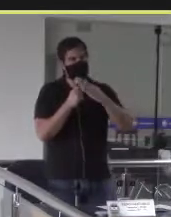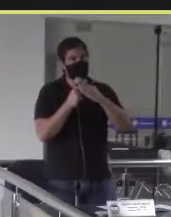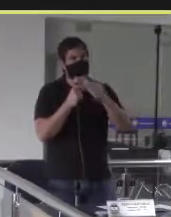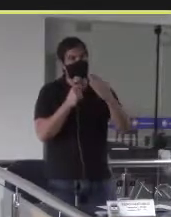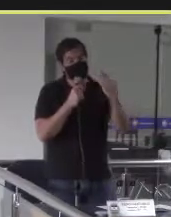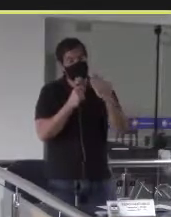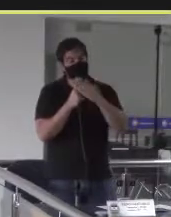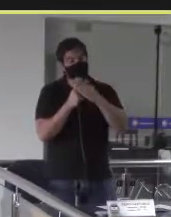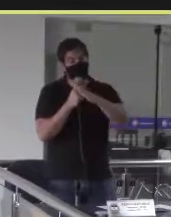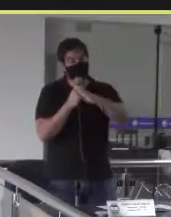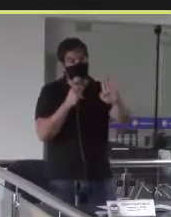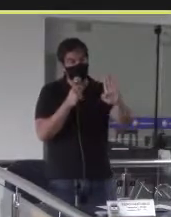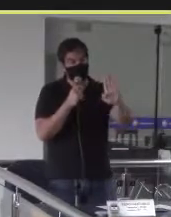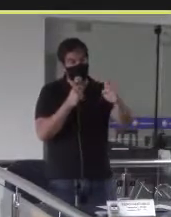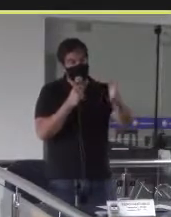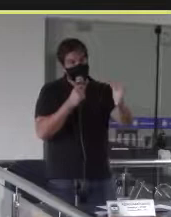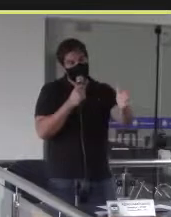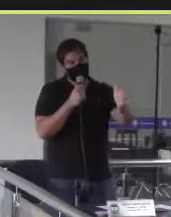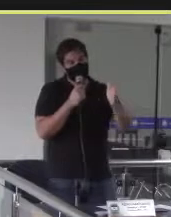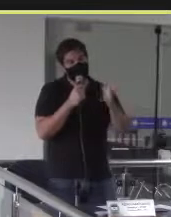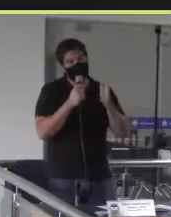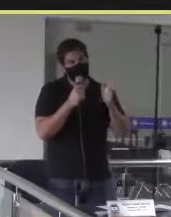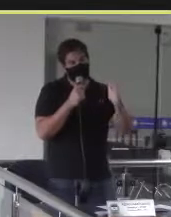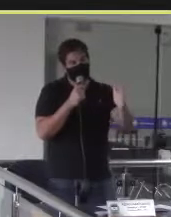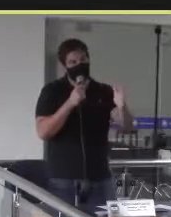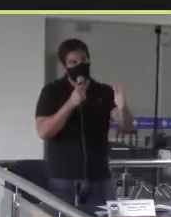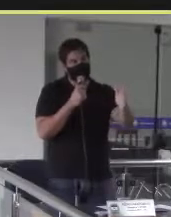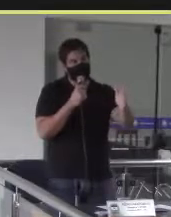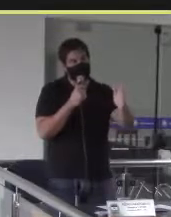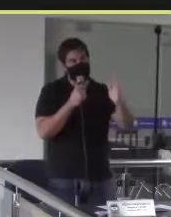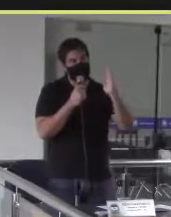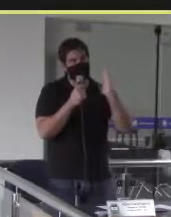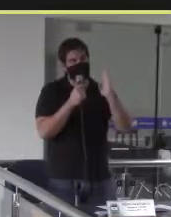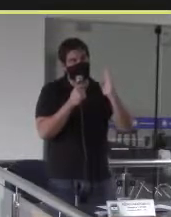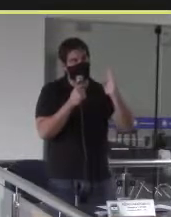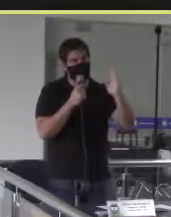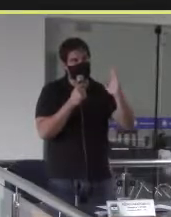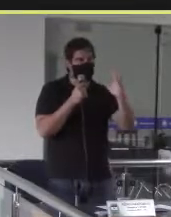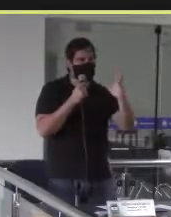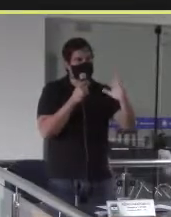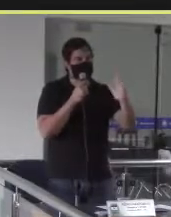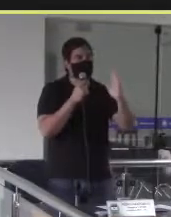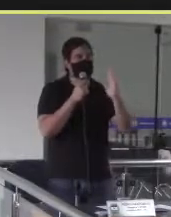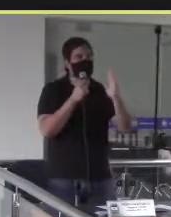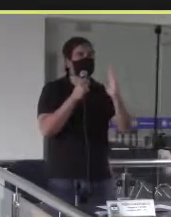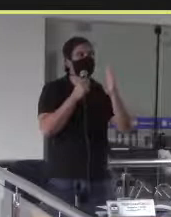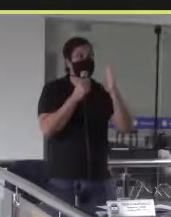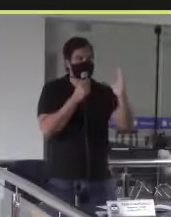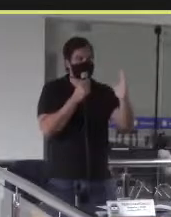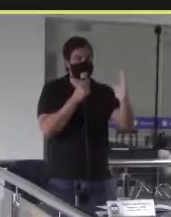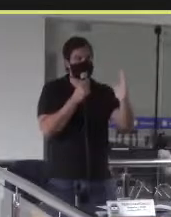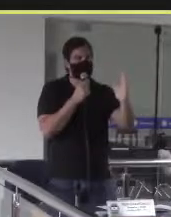fazer arquibancada em um U, e uma lateral, a ideia é fechar quase que um